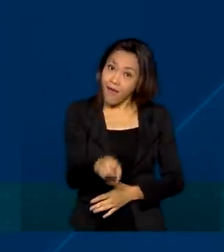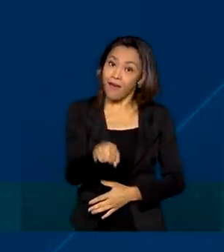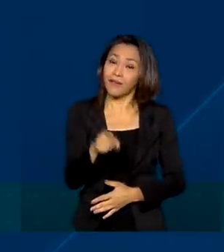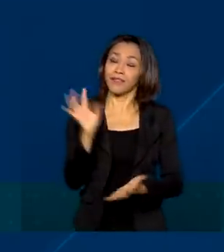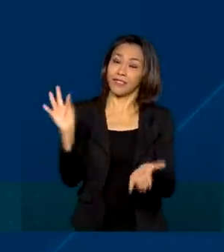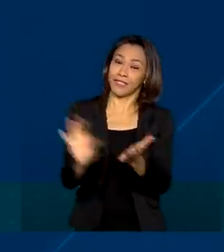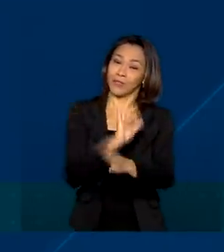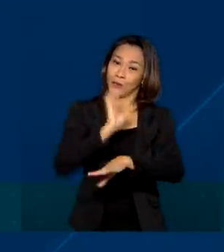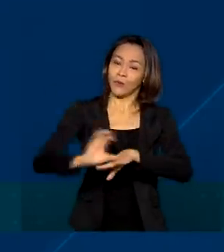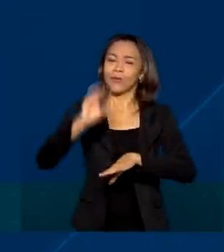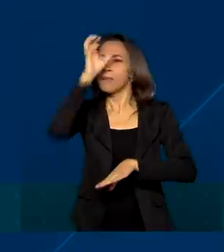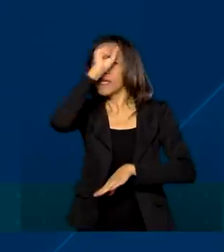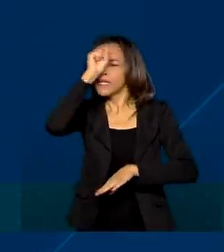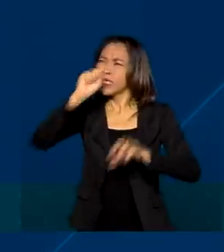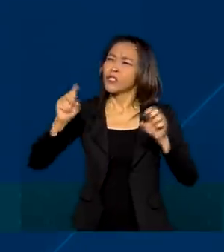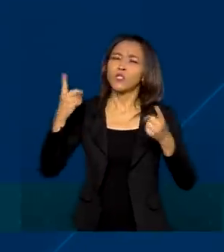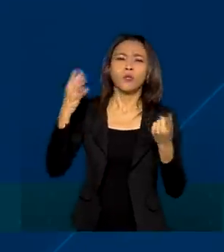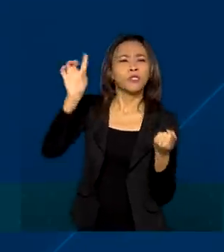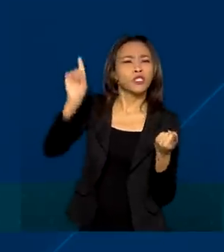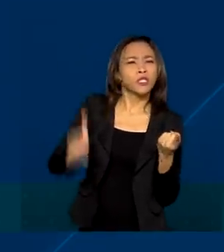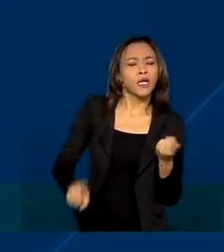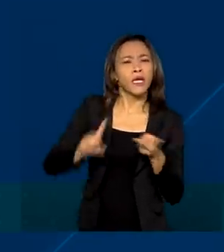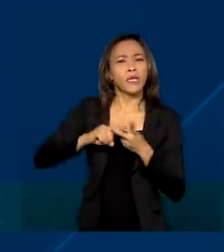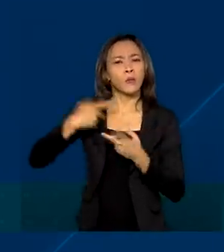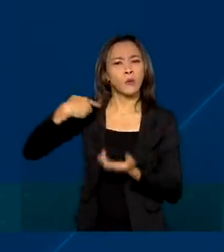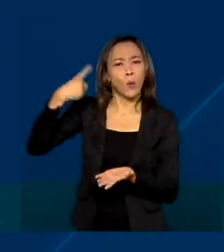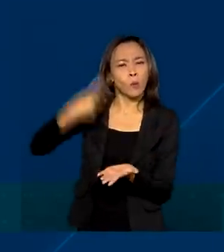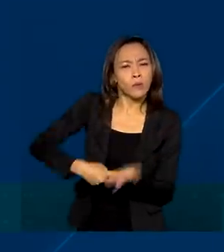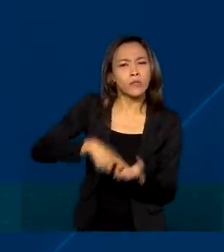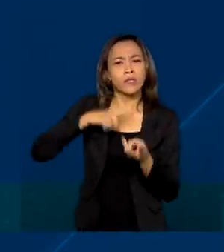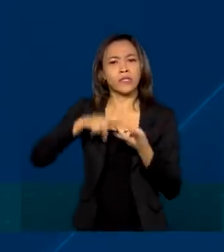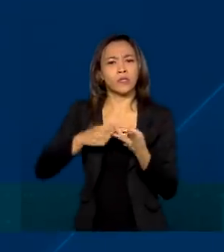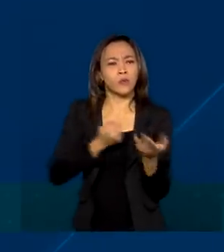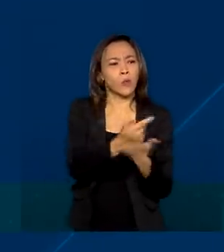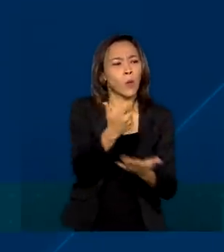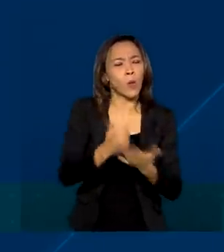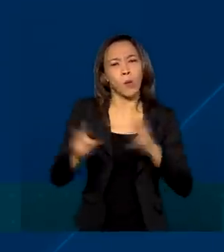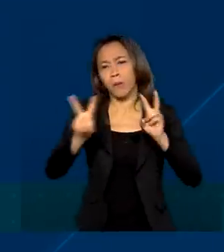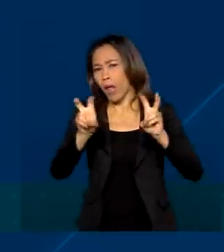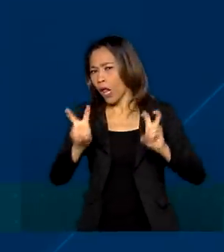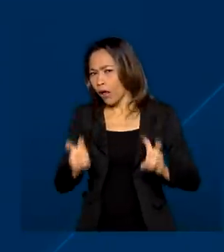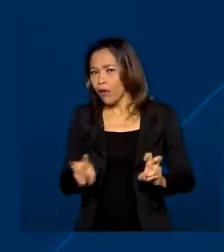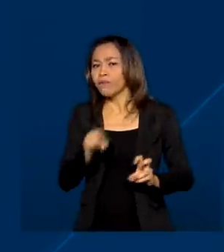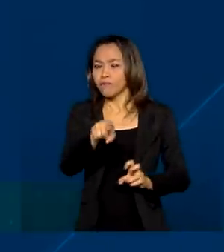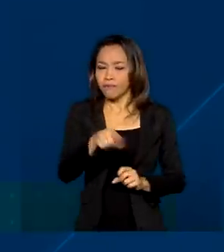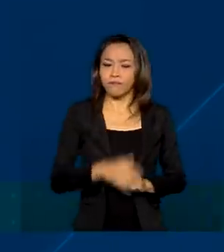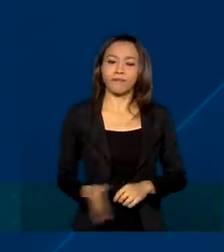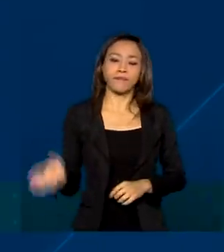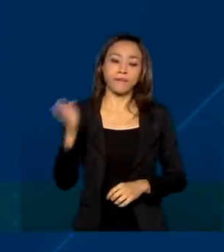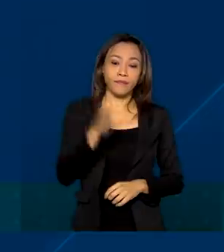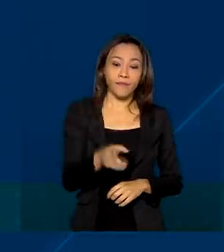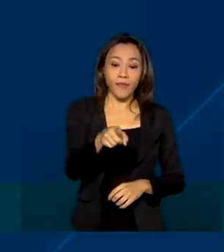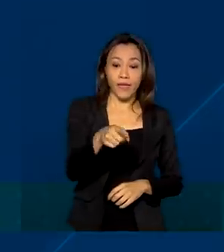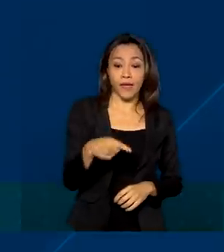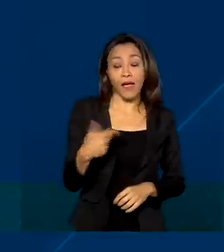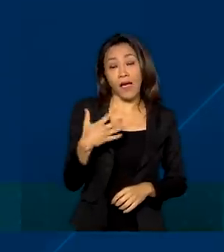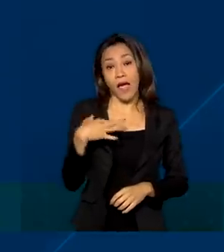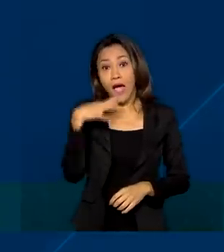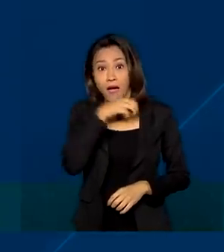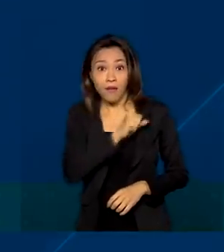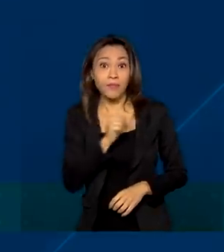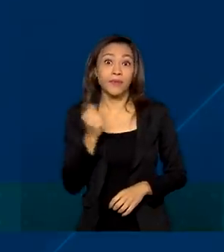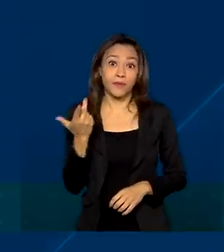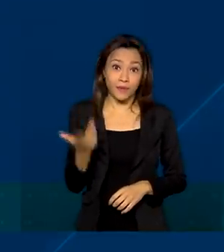pena aprender sobre direitos, deveres e despesas na hora de consumir. O curso passa de uma maneira simples, leve e